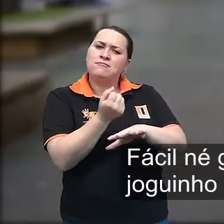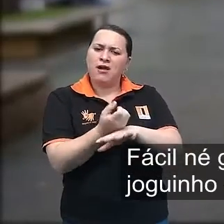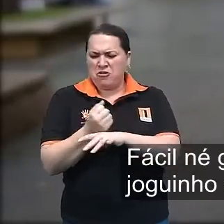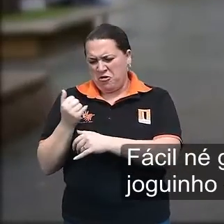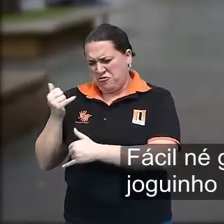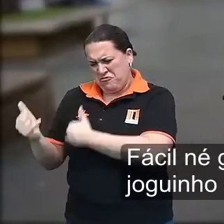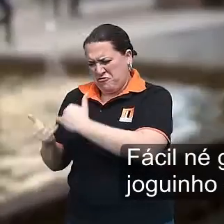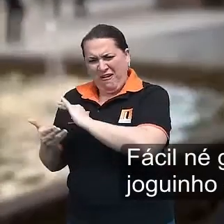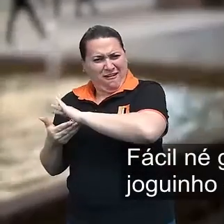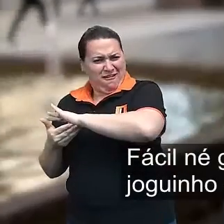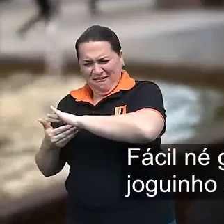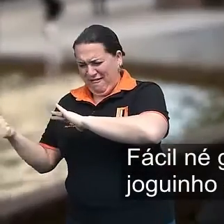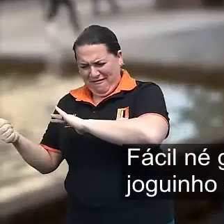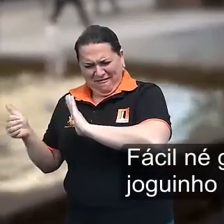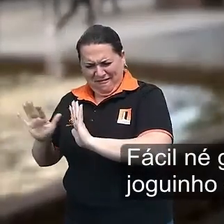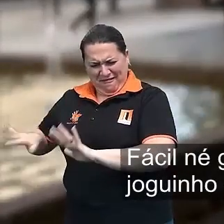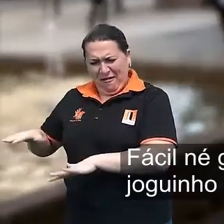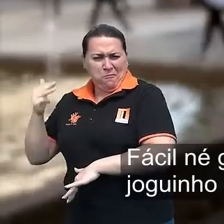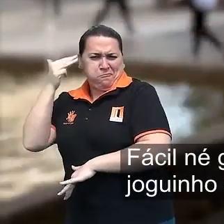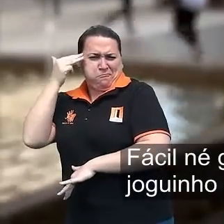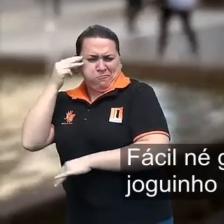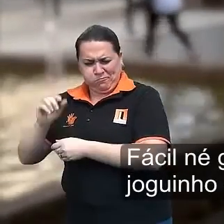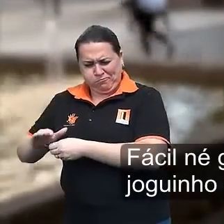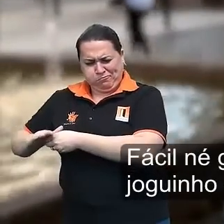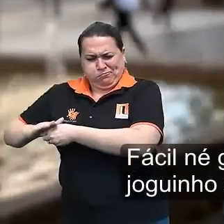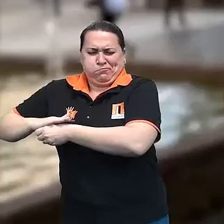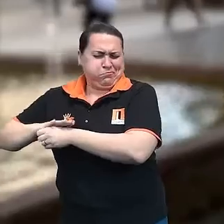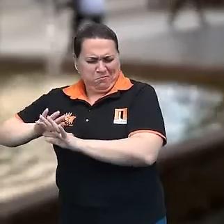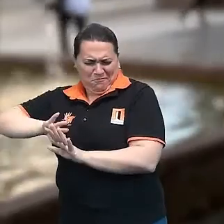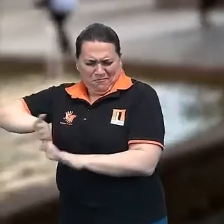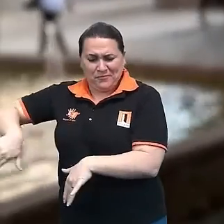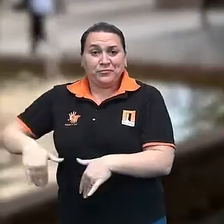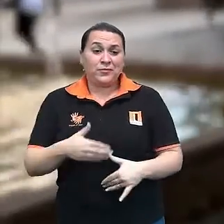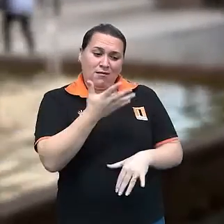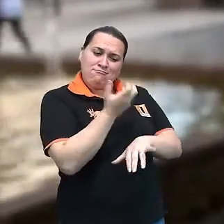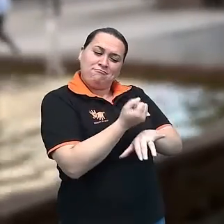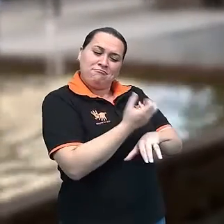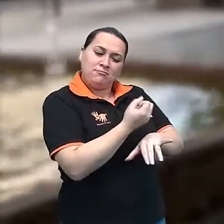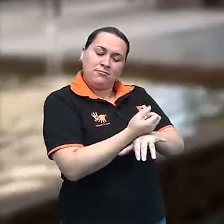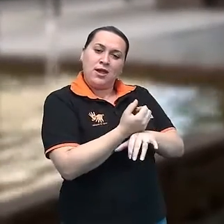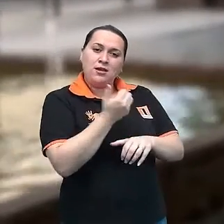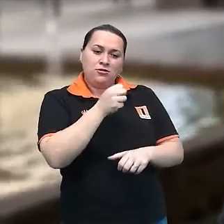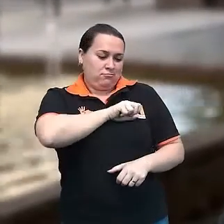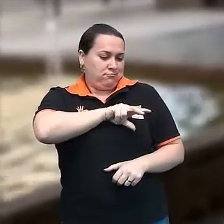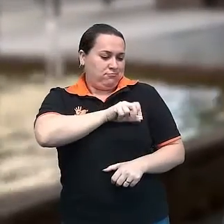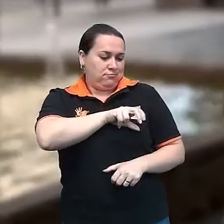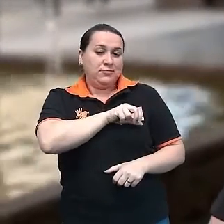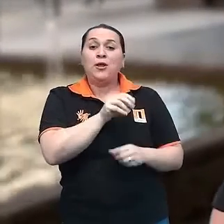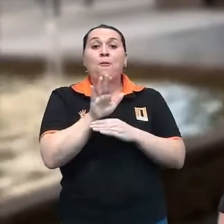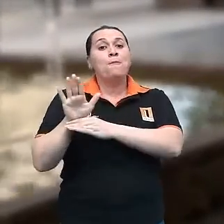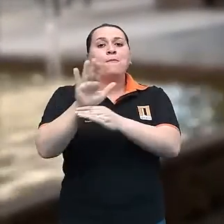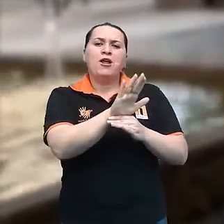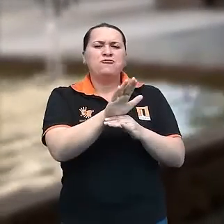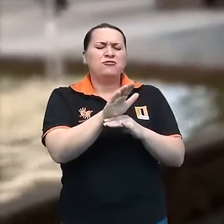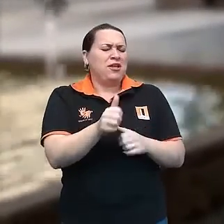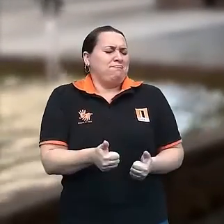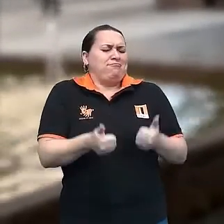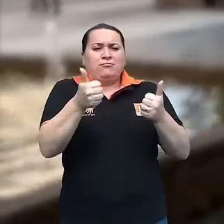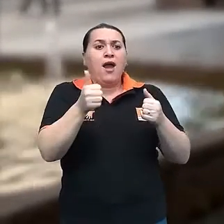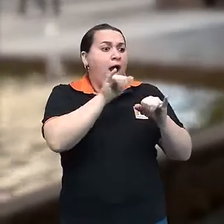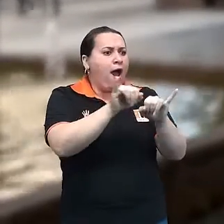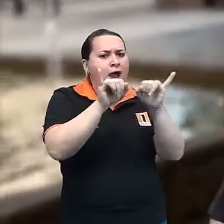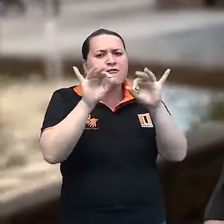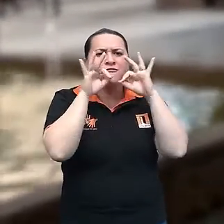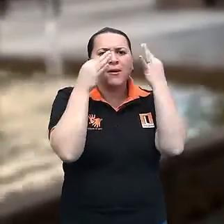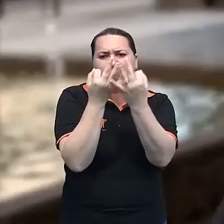instala aquele joguinho que você tá aí tá atrapalhando tá ocupando memória no celular e vamos abaixar o aplicativo da unileu para um bem maior divulga para os seus amigos